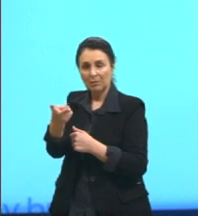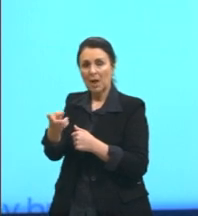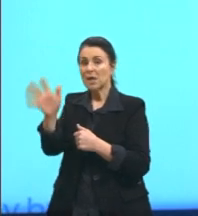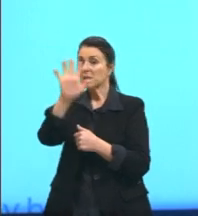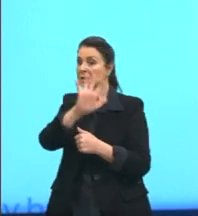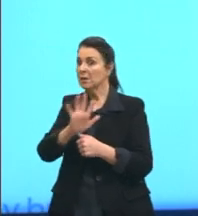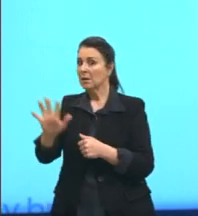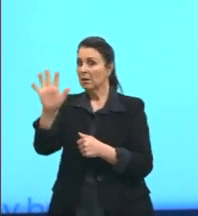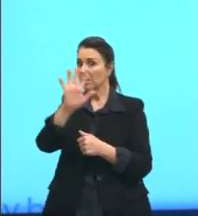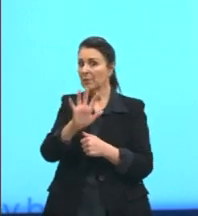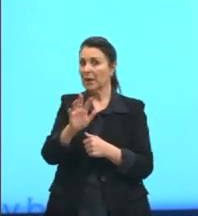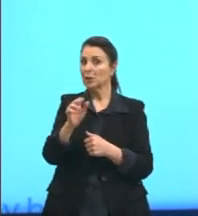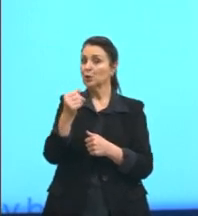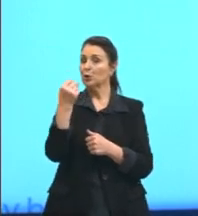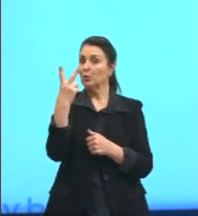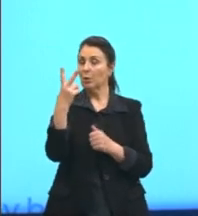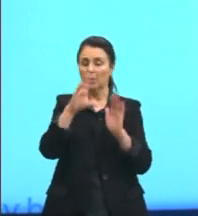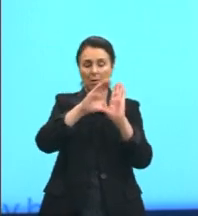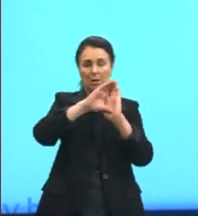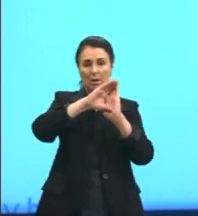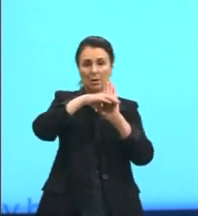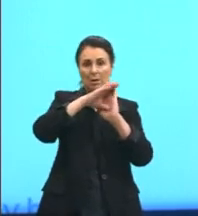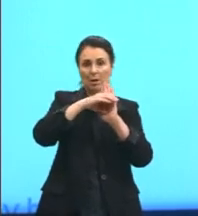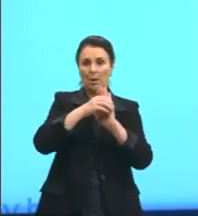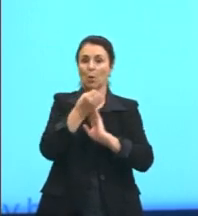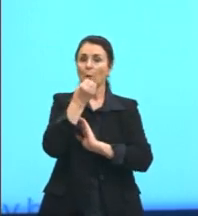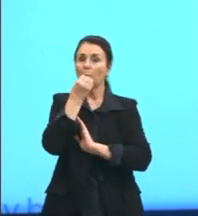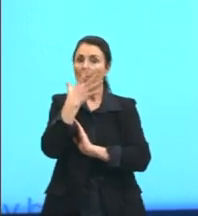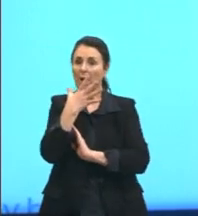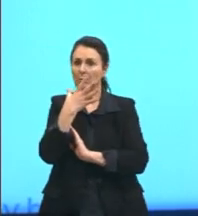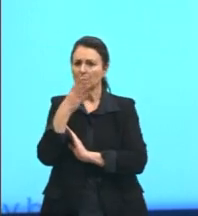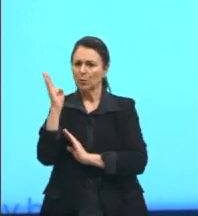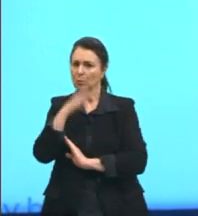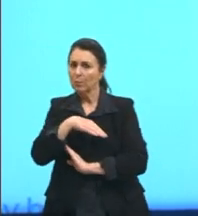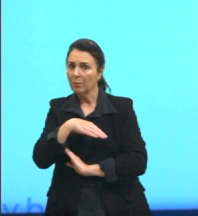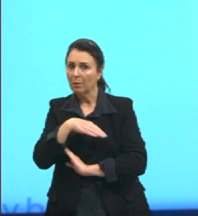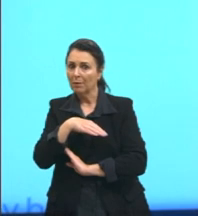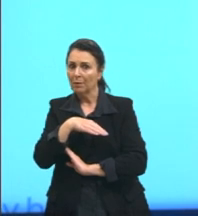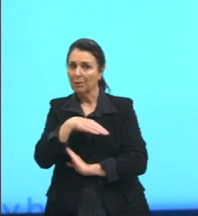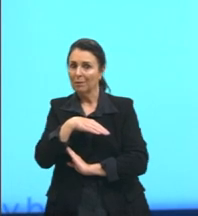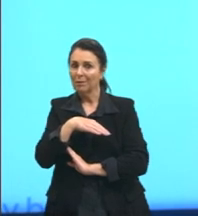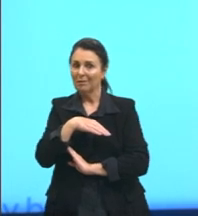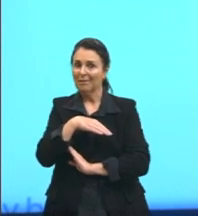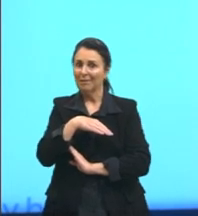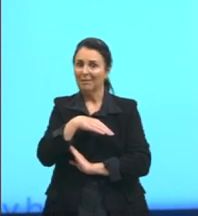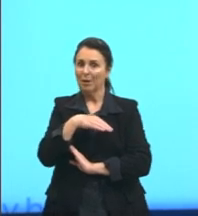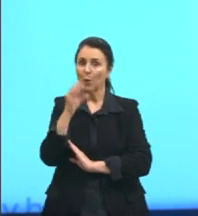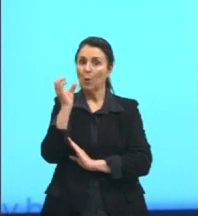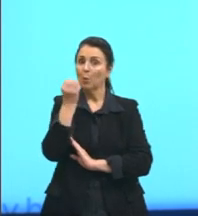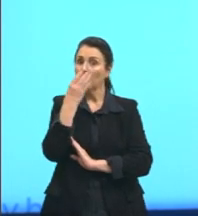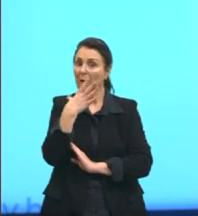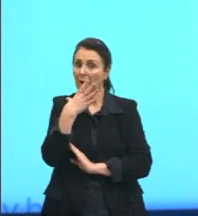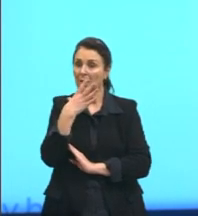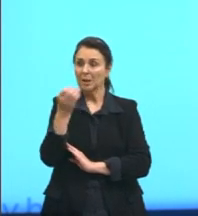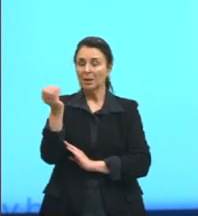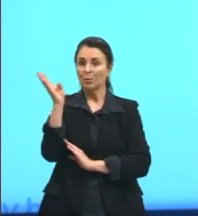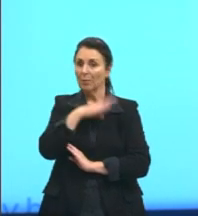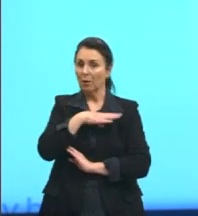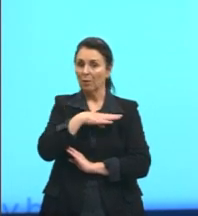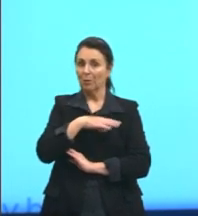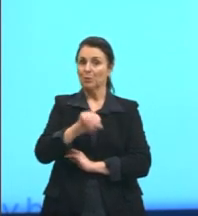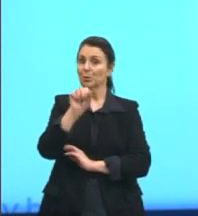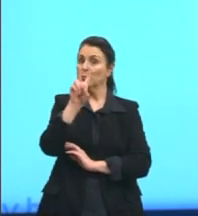entre dois conceitos. O bem e o mal, por exemplo, são uma dicotomia amplamente discutida.